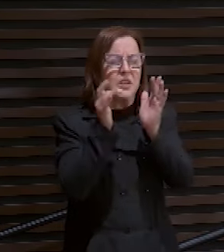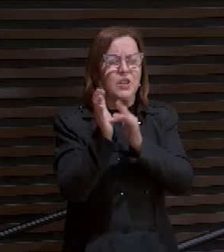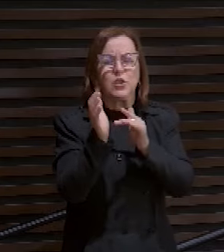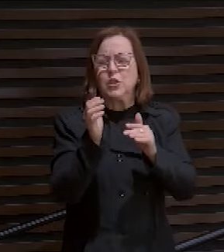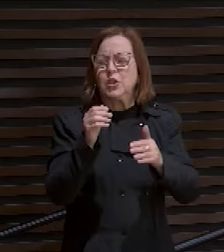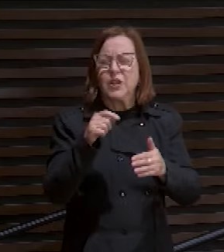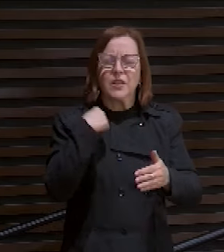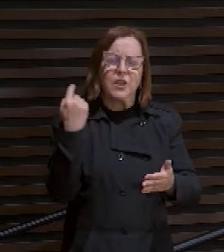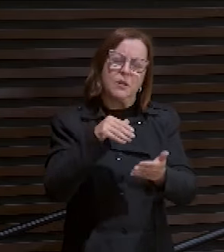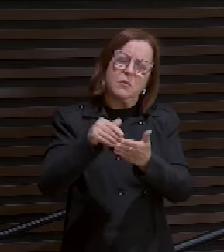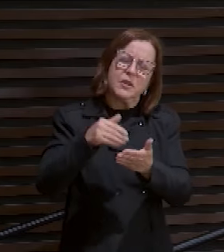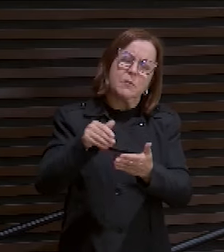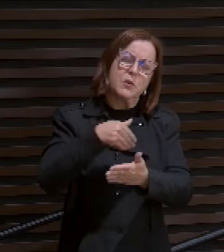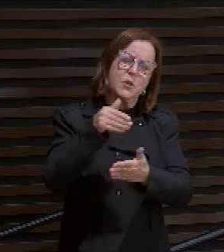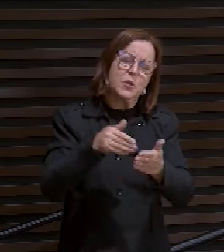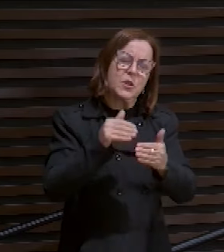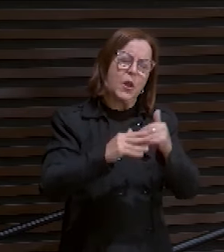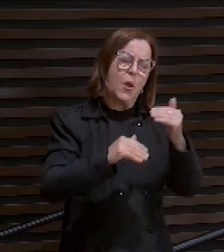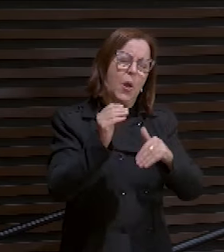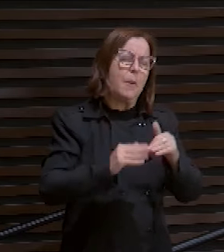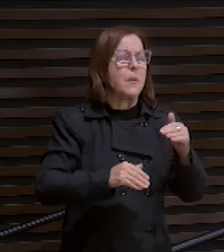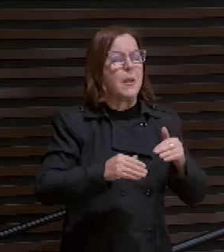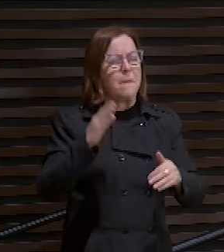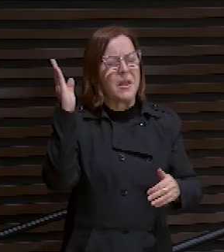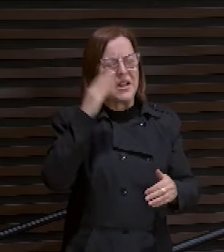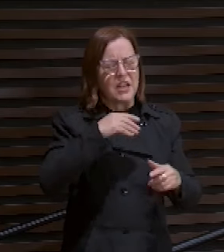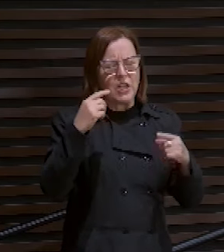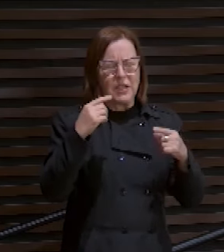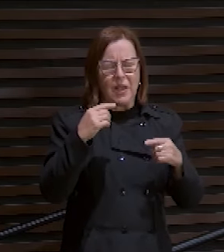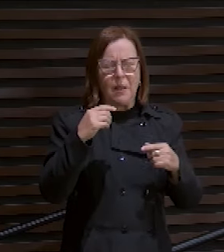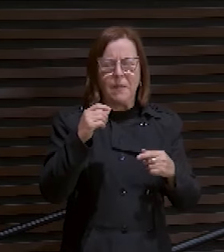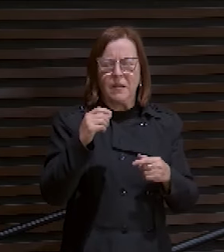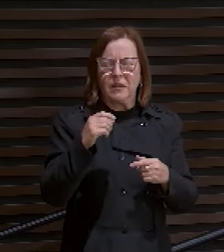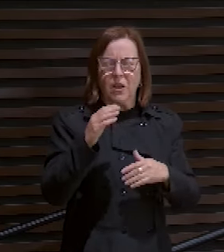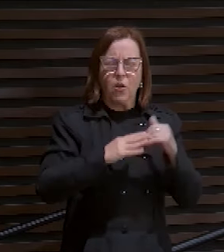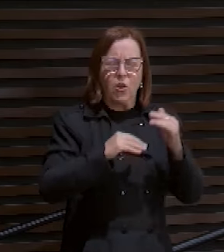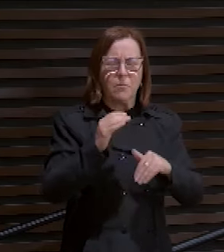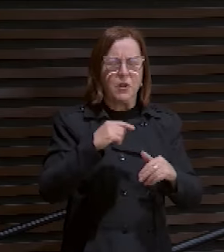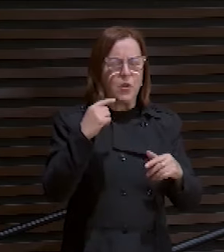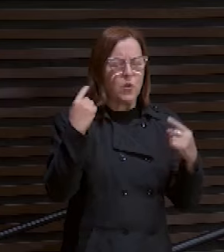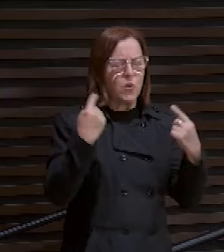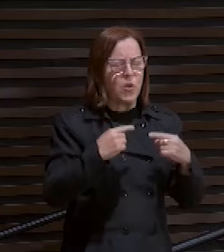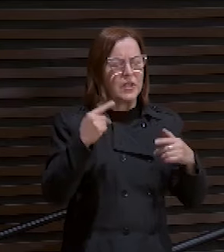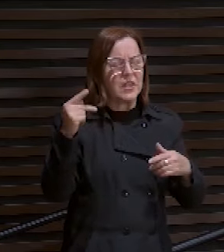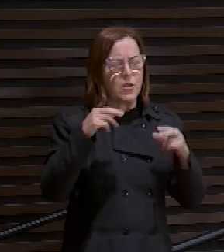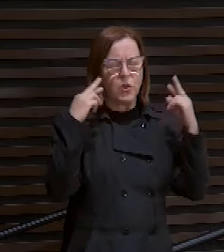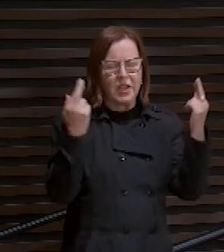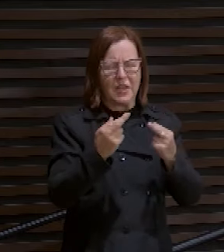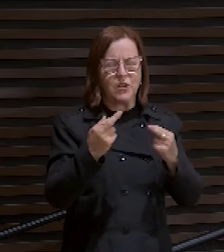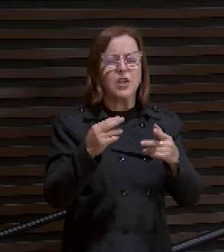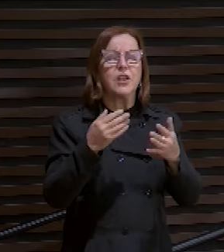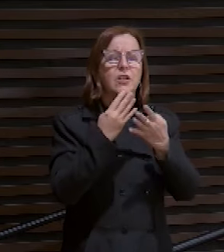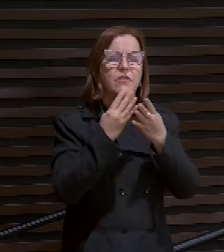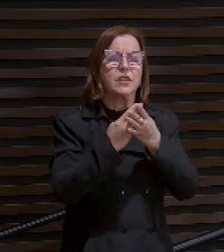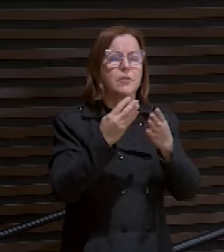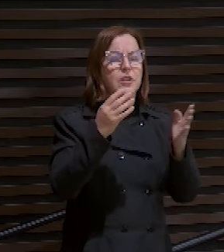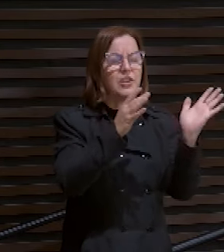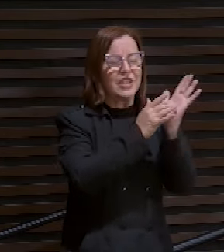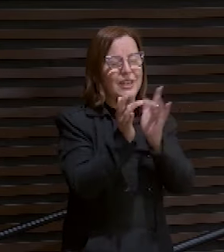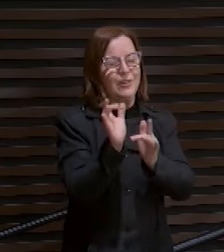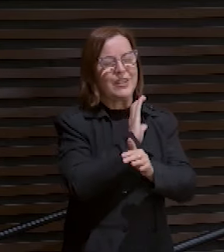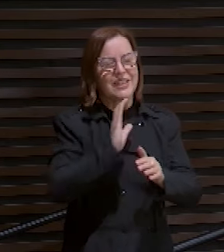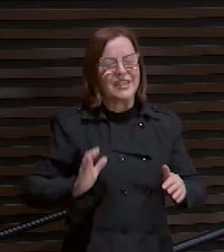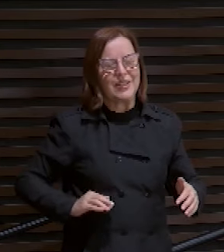contrária à Tua palavra e ao Teu reino. E declaramos e confessamos que Jesus Cristo é o Senhor, ontem,